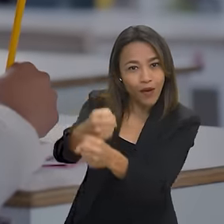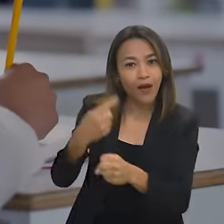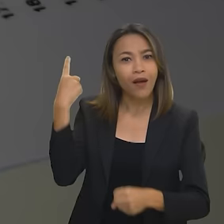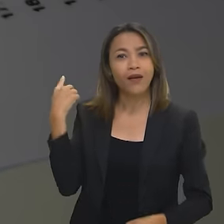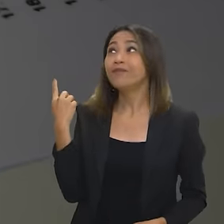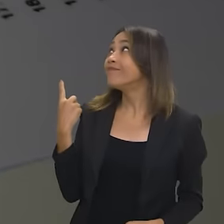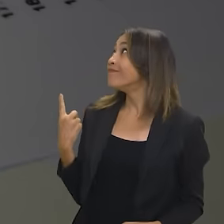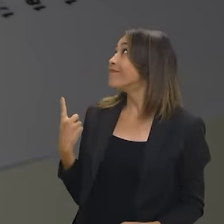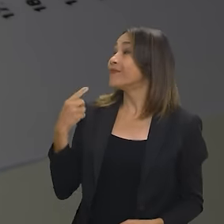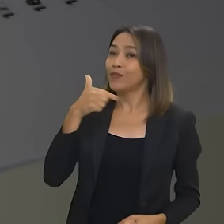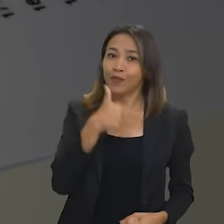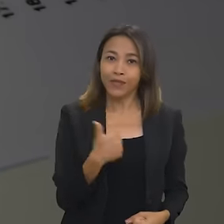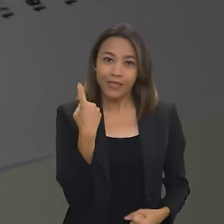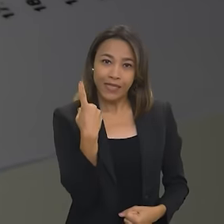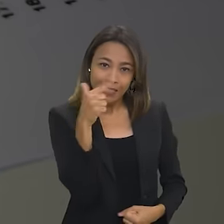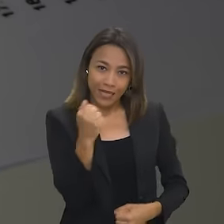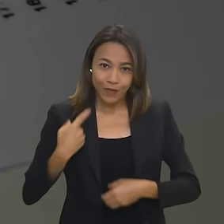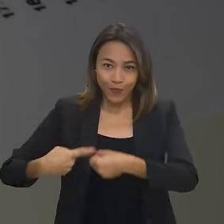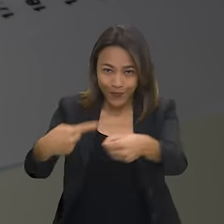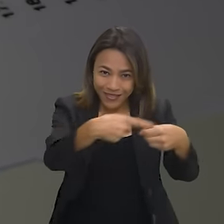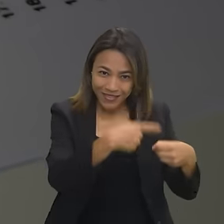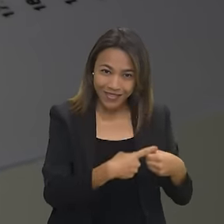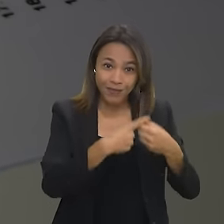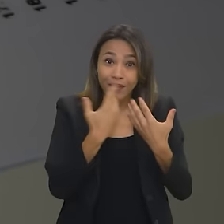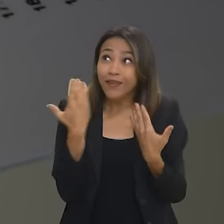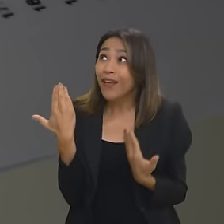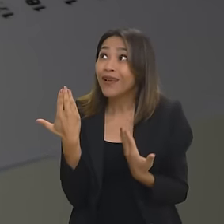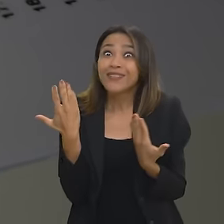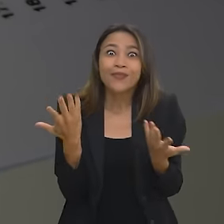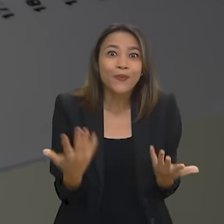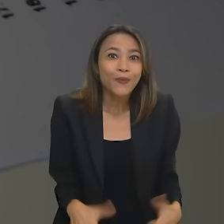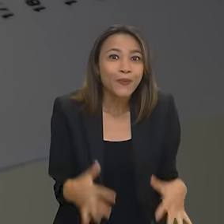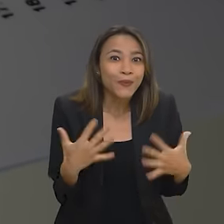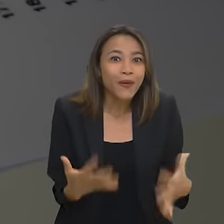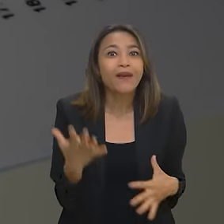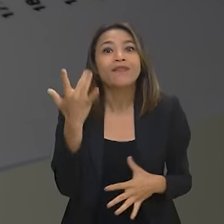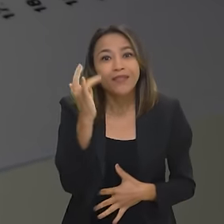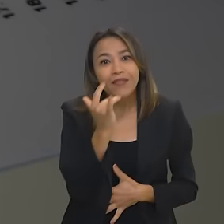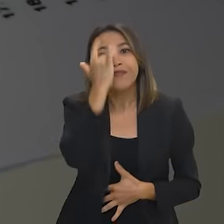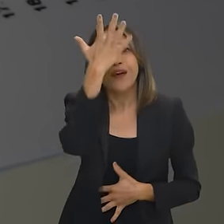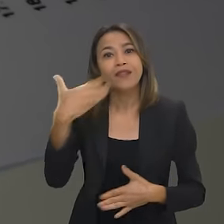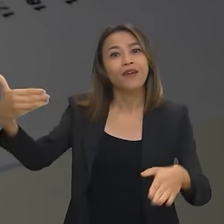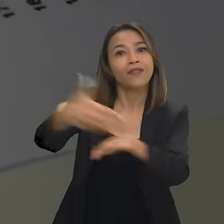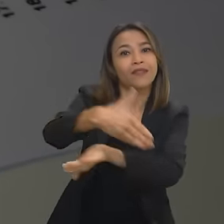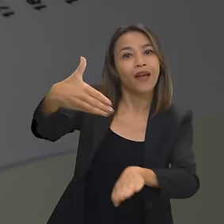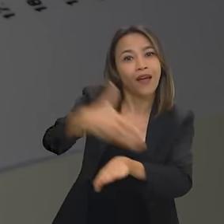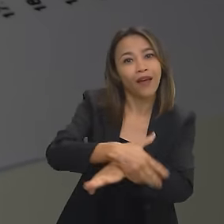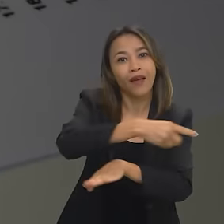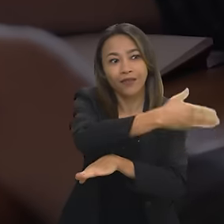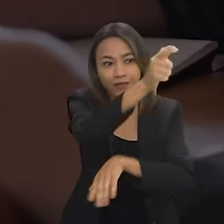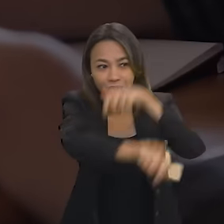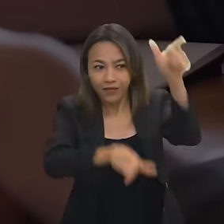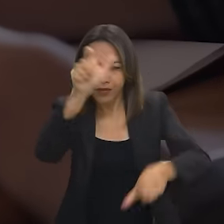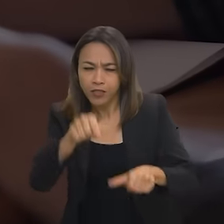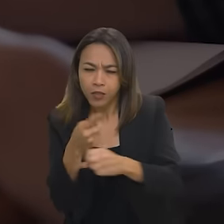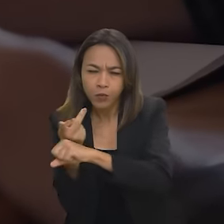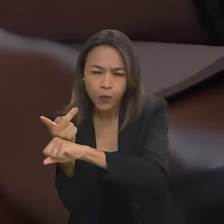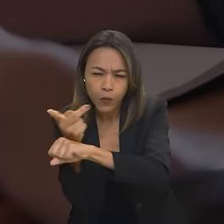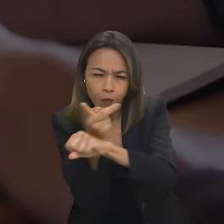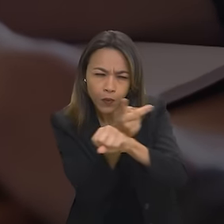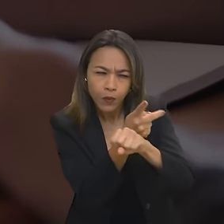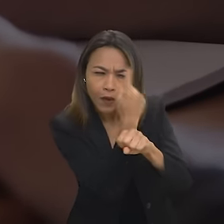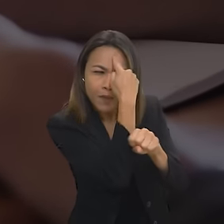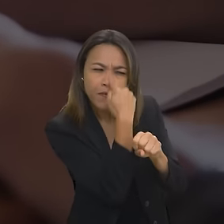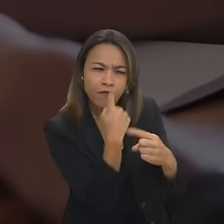217 municípios. Essa é uma medida para facilitar o acesso e buscar perfis de